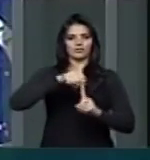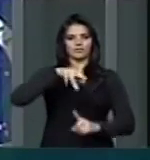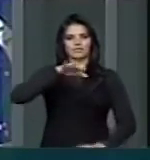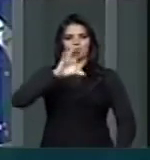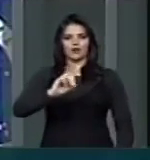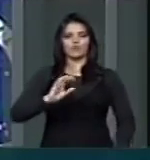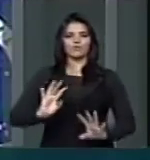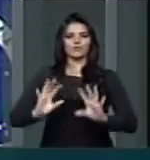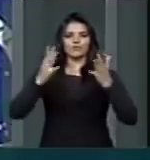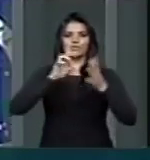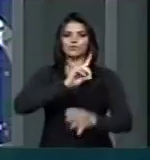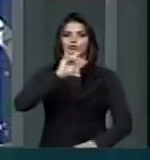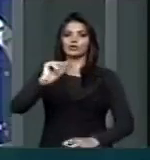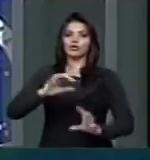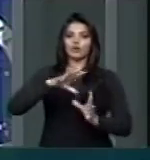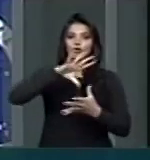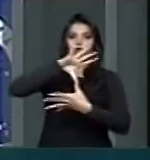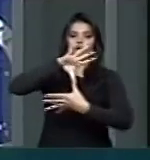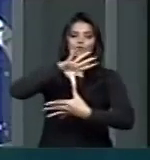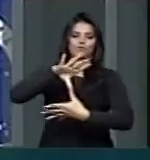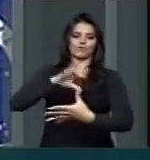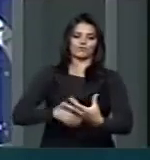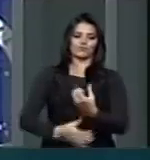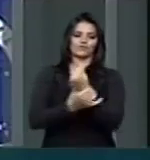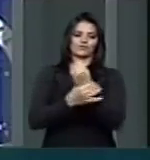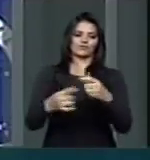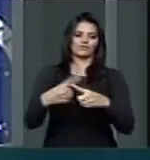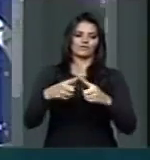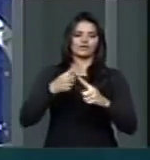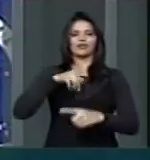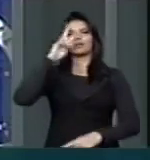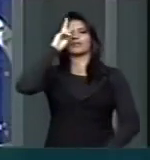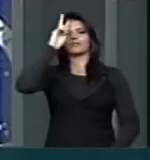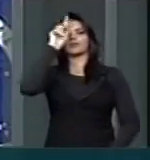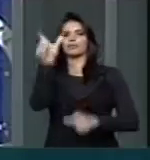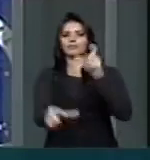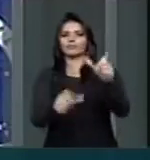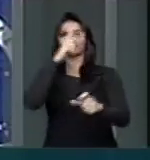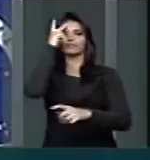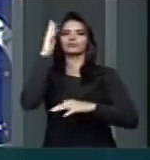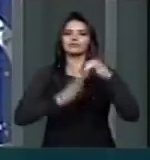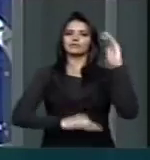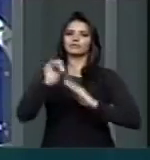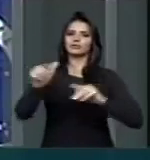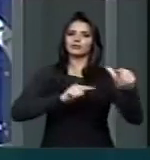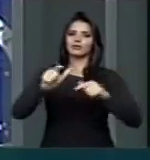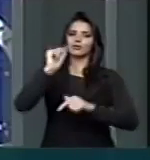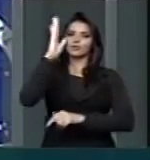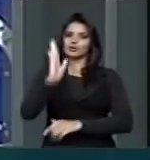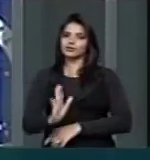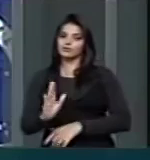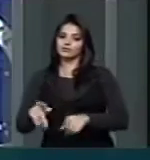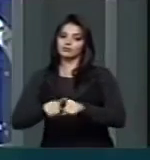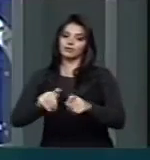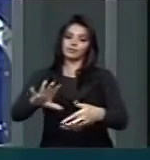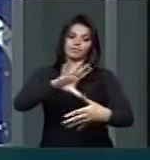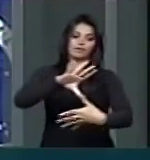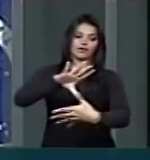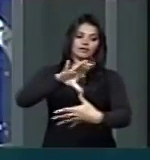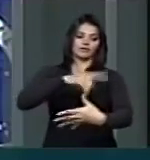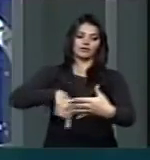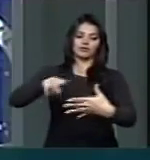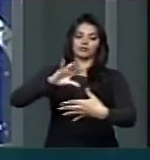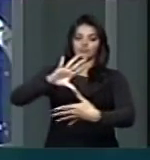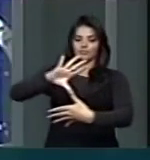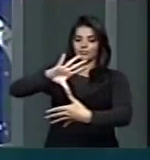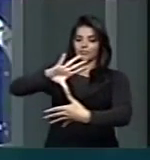Continental do Seguro, como forma de lembrar os que exerceram a atividade securitária no Brasil e nas Américas. Somos, no continente